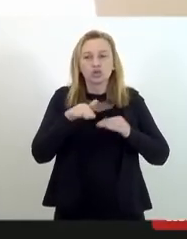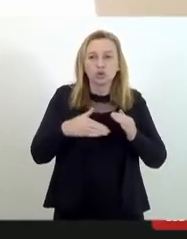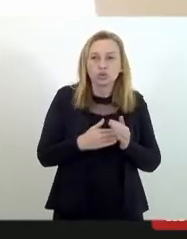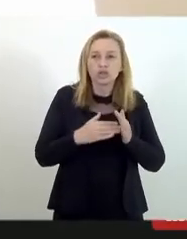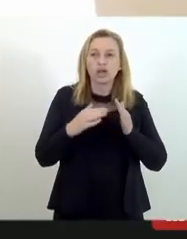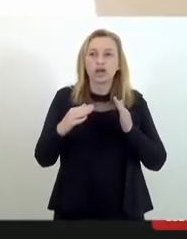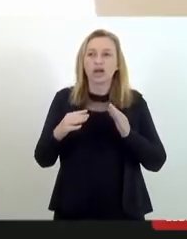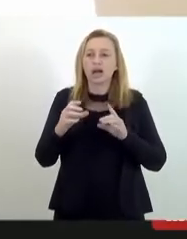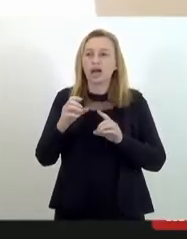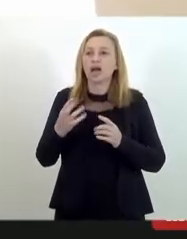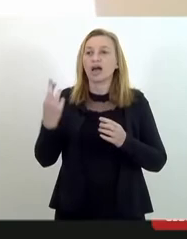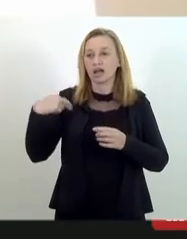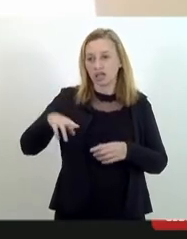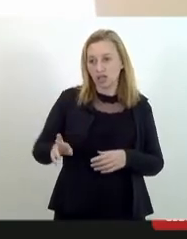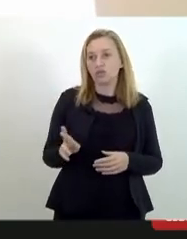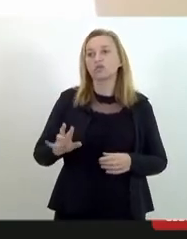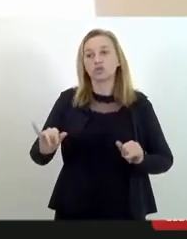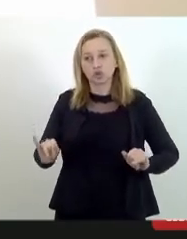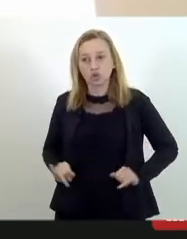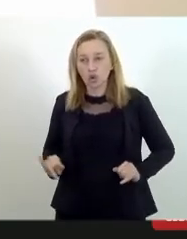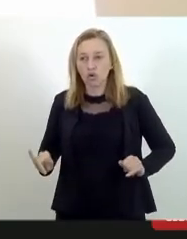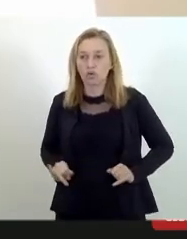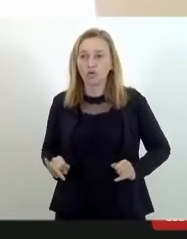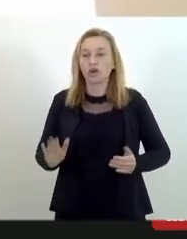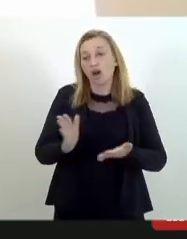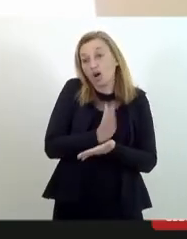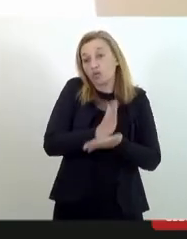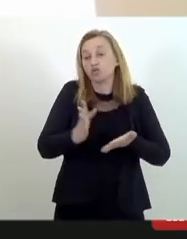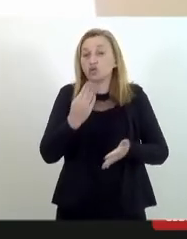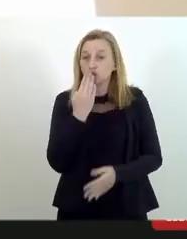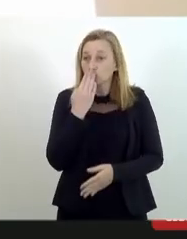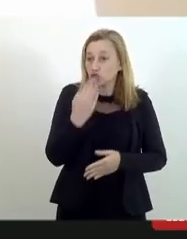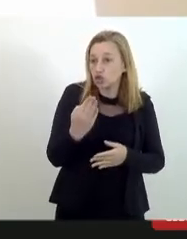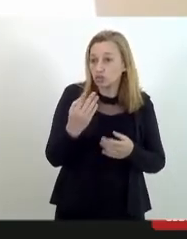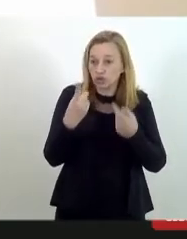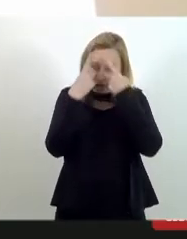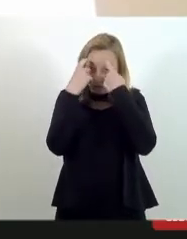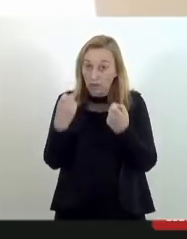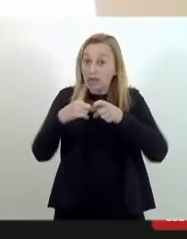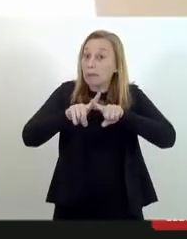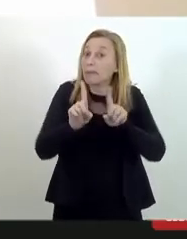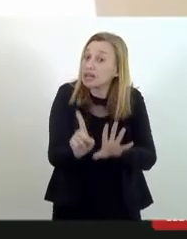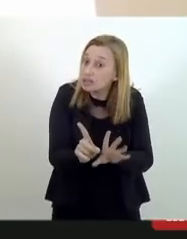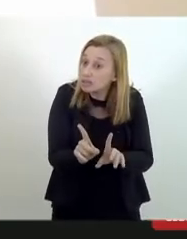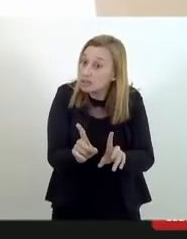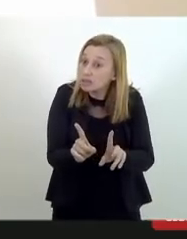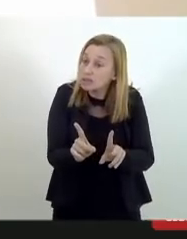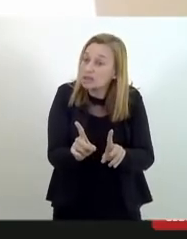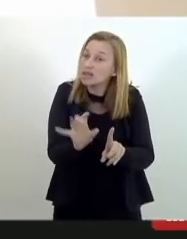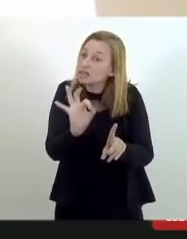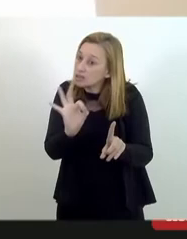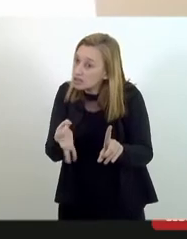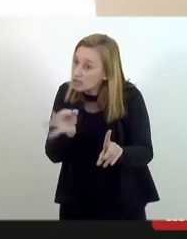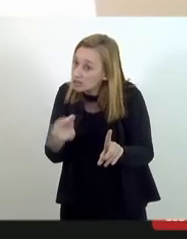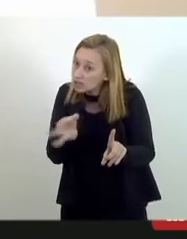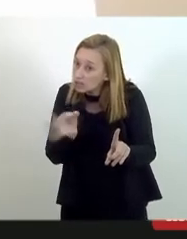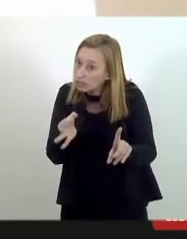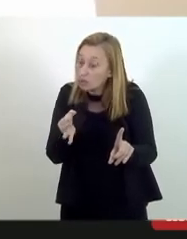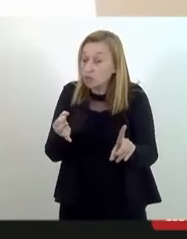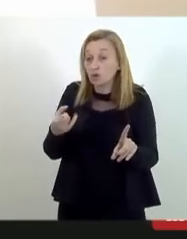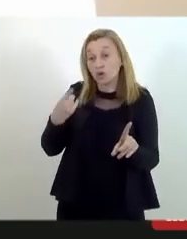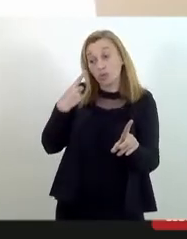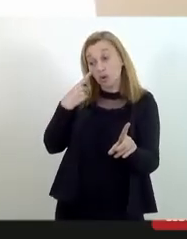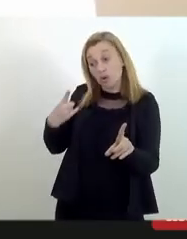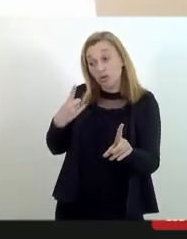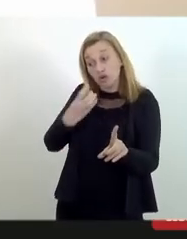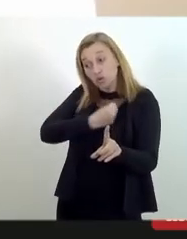religiosas sofrem em alguma medida algum tipo de restrição e violência, mas nitidamente pelos números que nos chegam